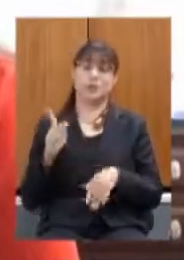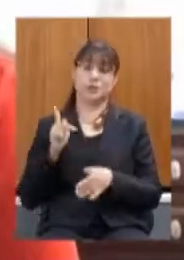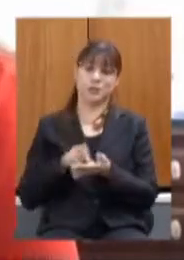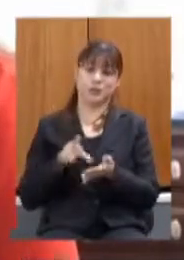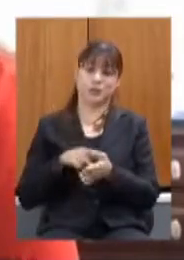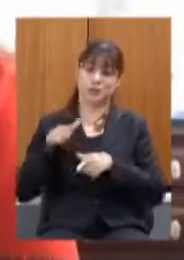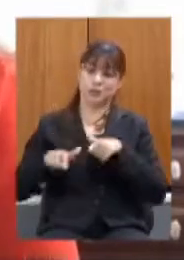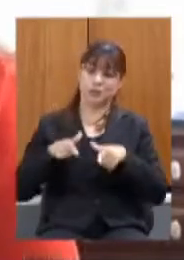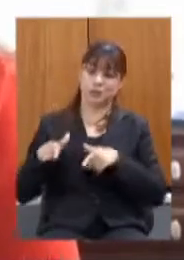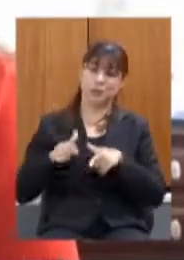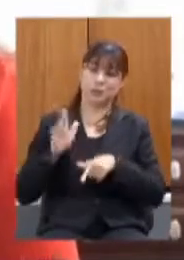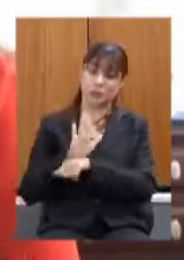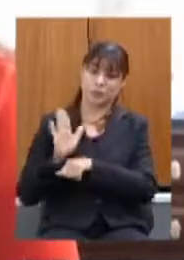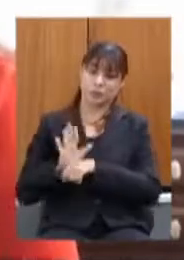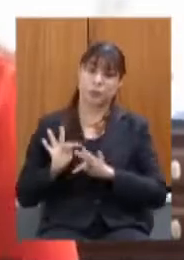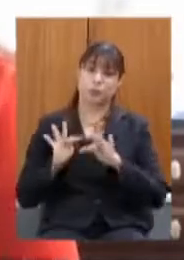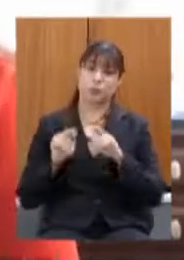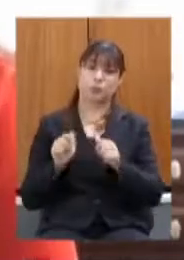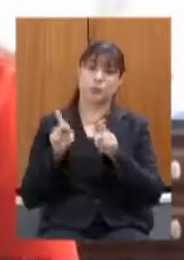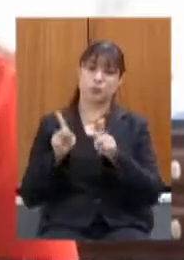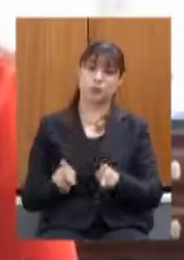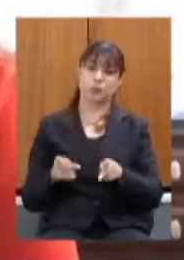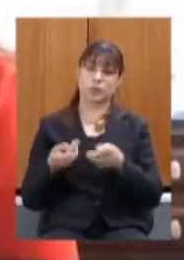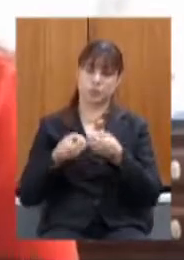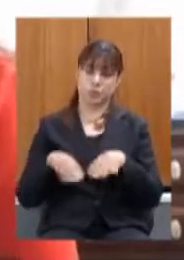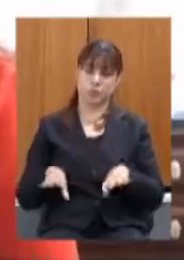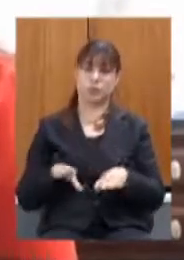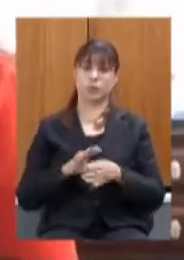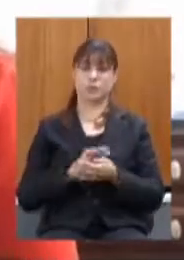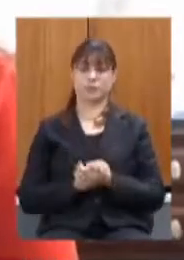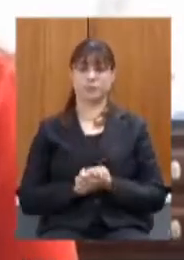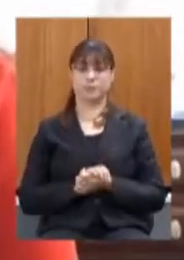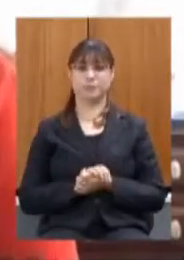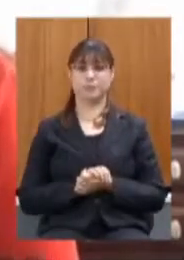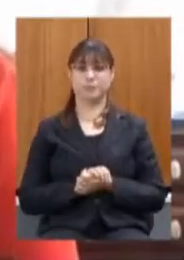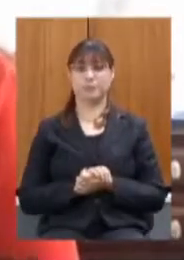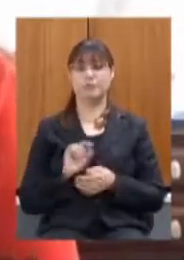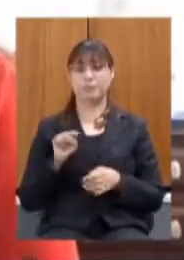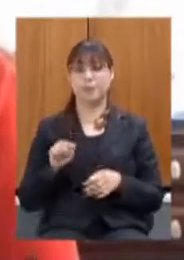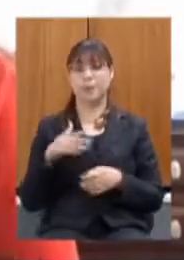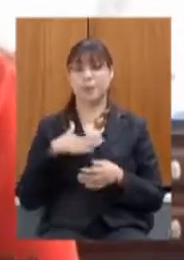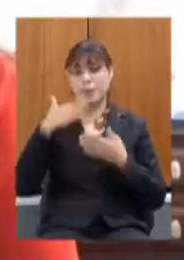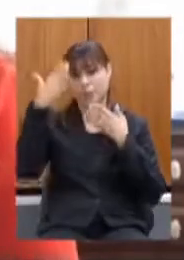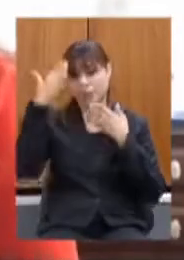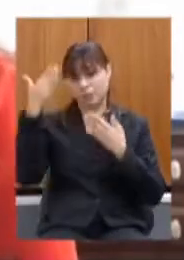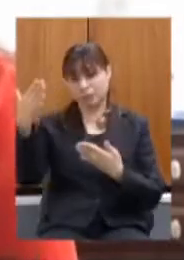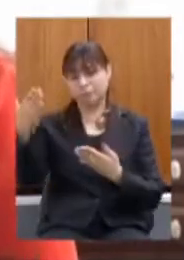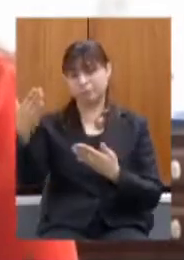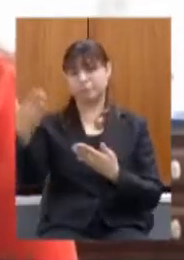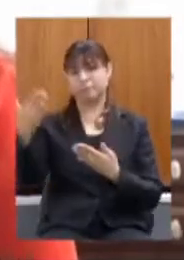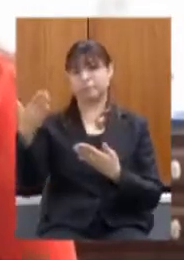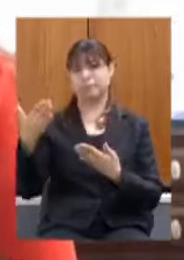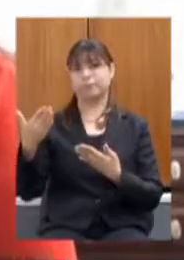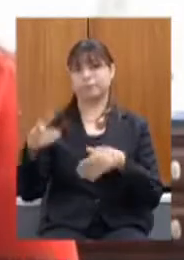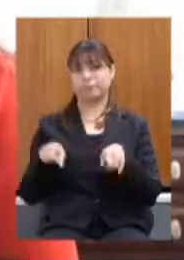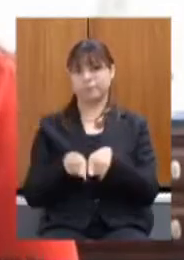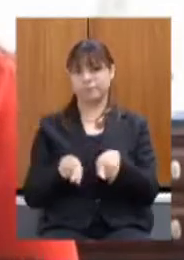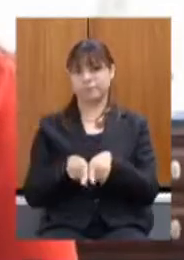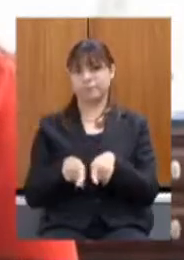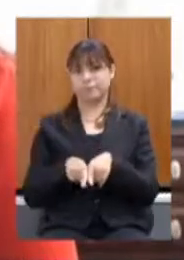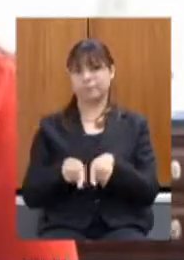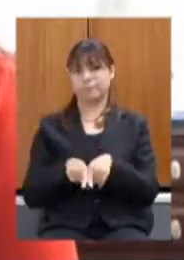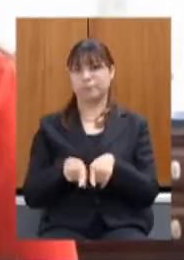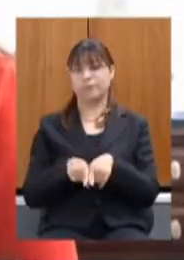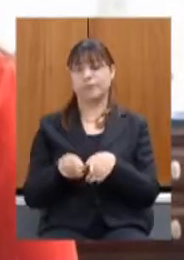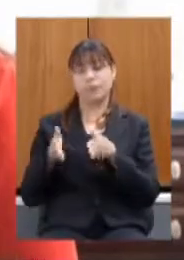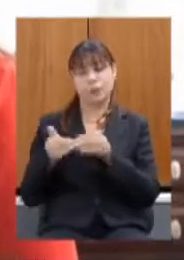todos os atingidos pelo desastre então fica aqui o meu agradecimento e também o